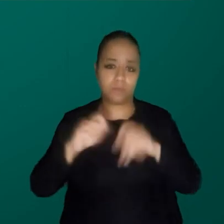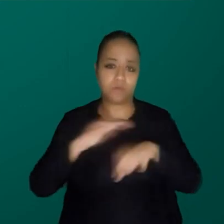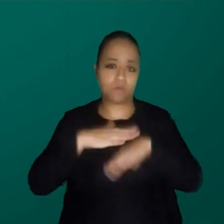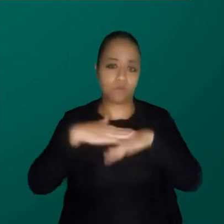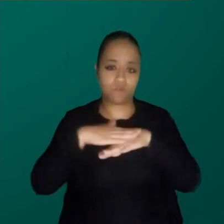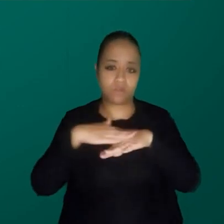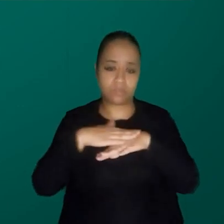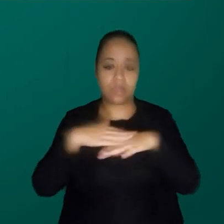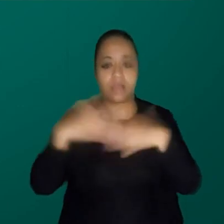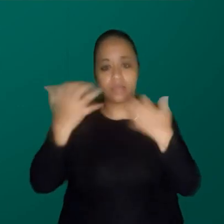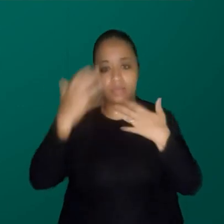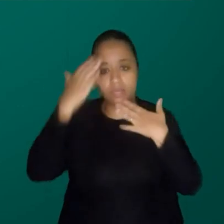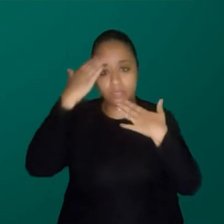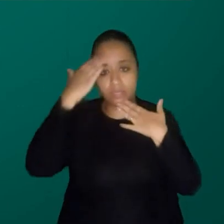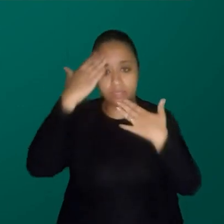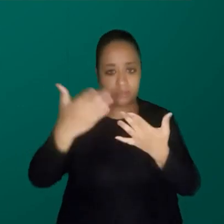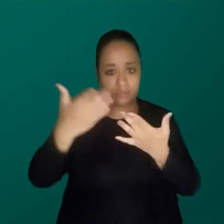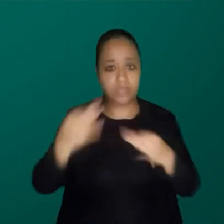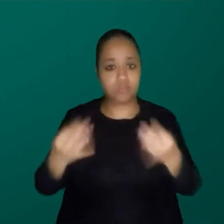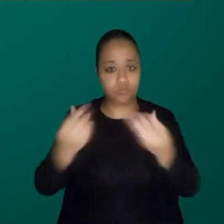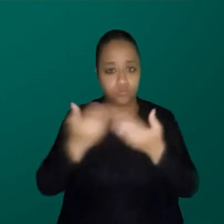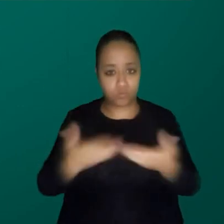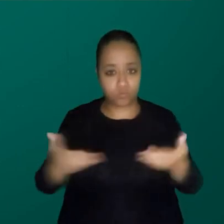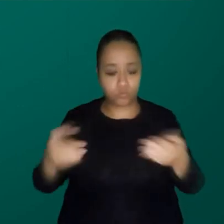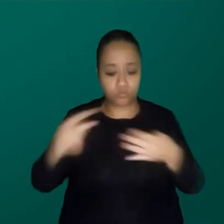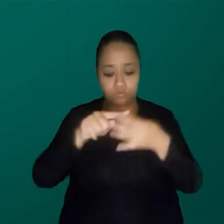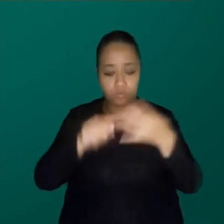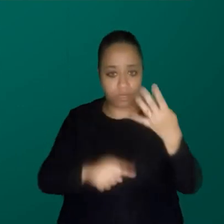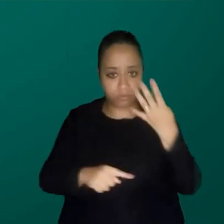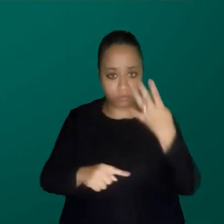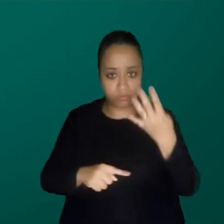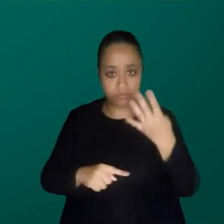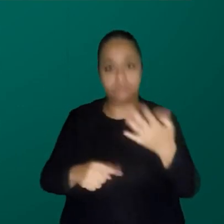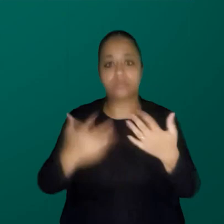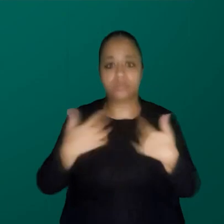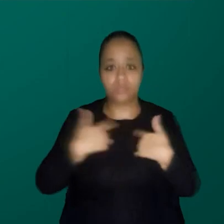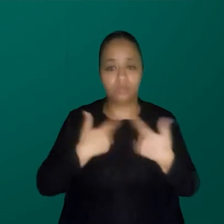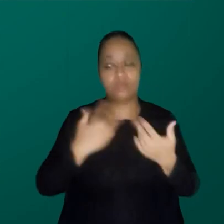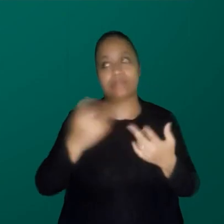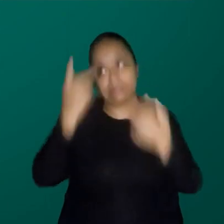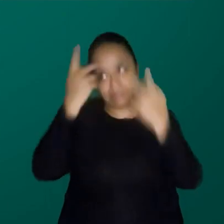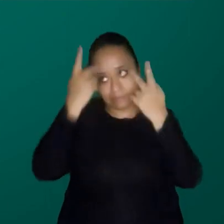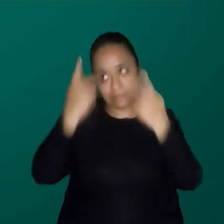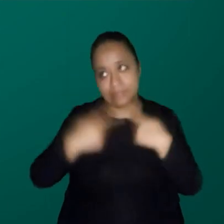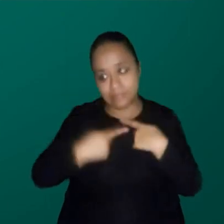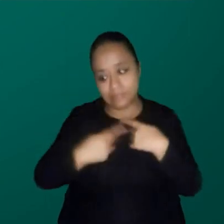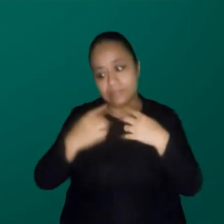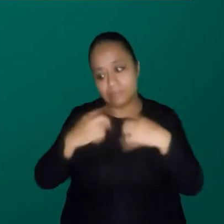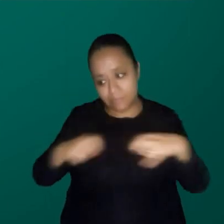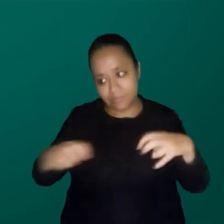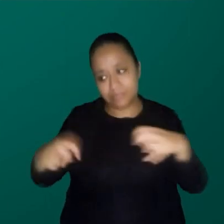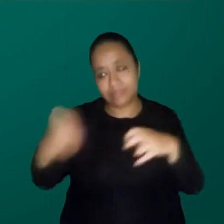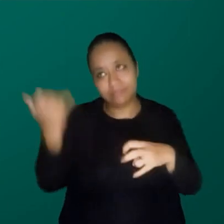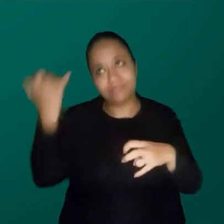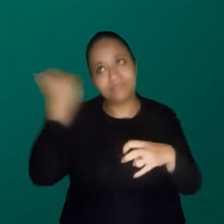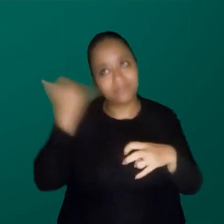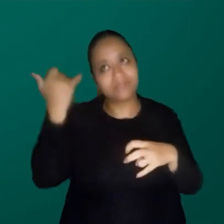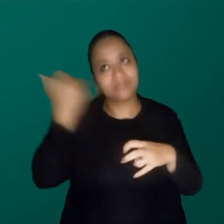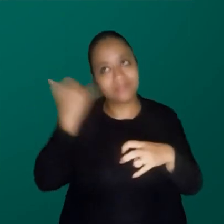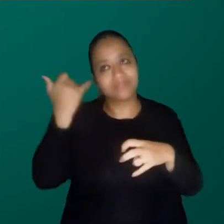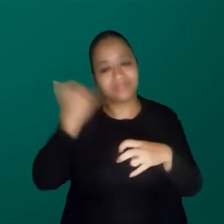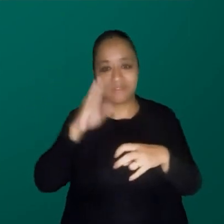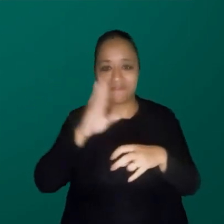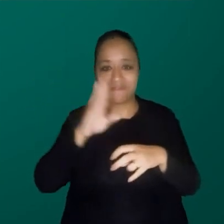conversar muito, mas antes eu queria agradecer muitíssimo a vocês quatro. Eu confesso que eu fui bem egoísta nessa mesa, porque eu queria muito ouvir vocês.